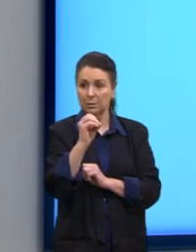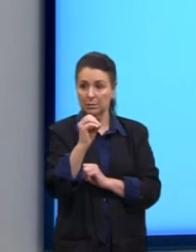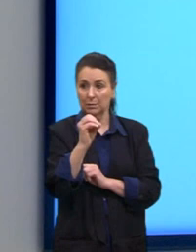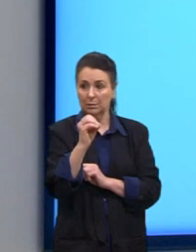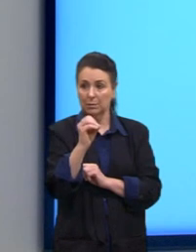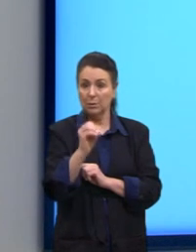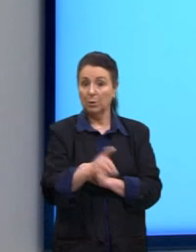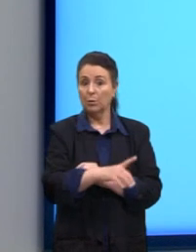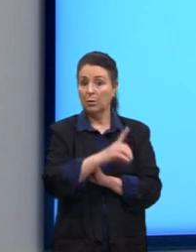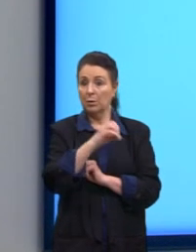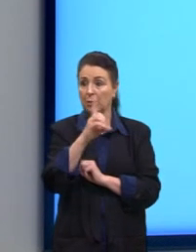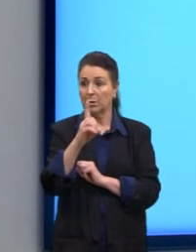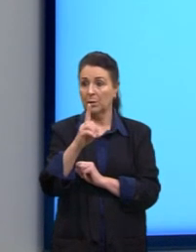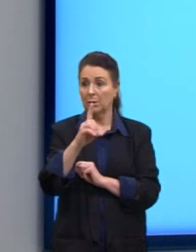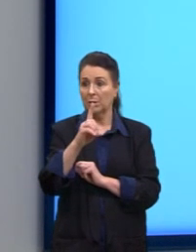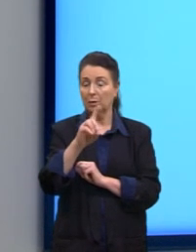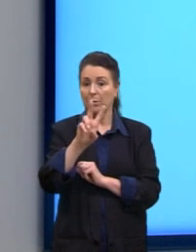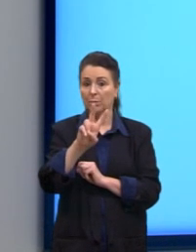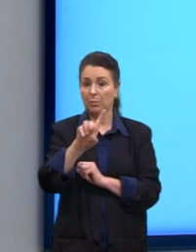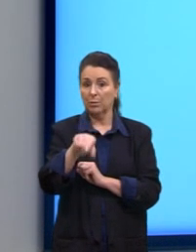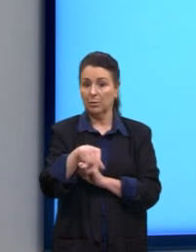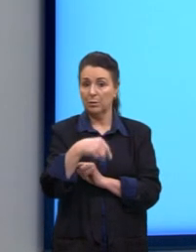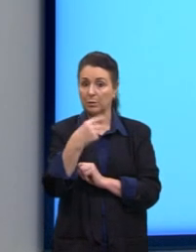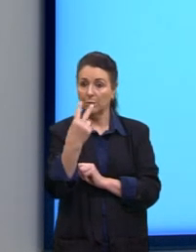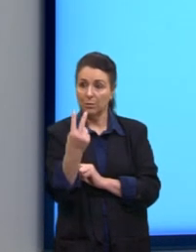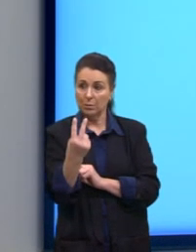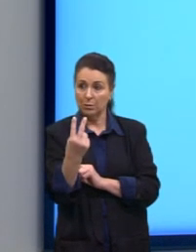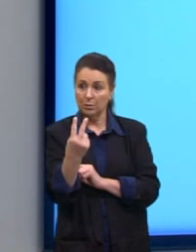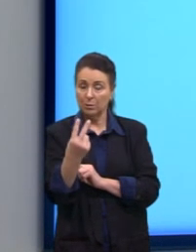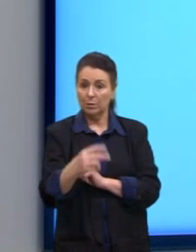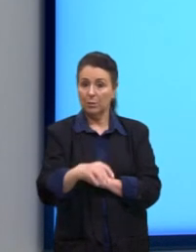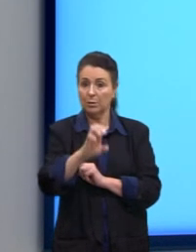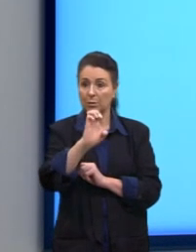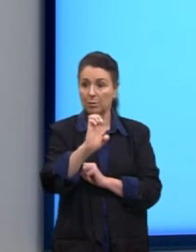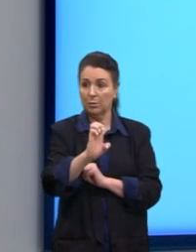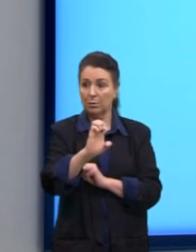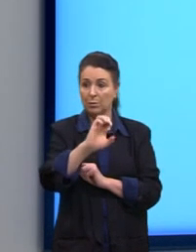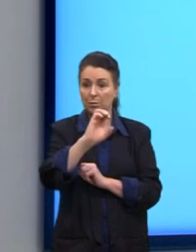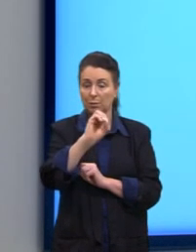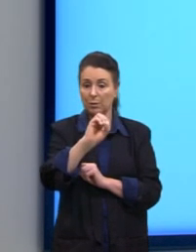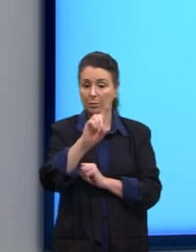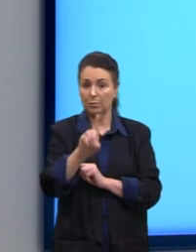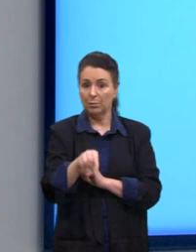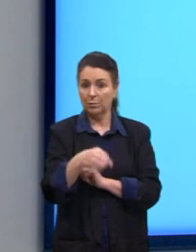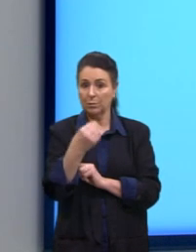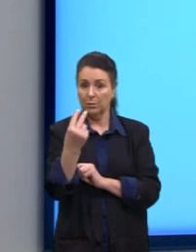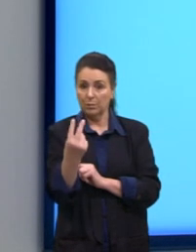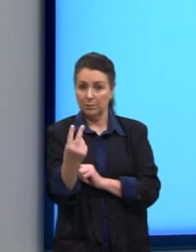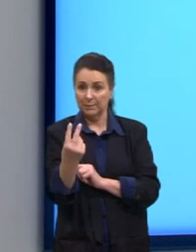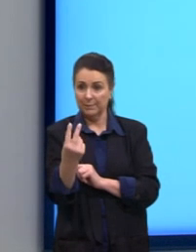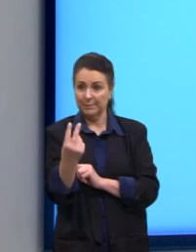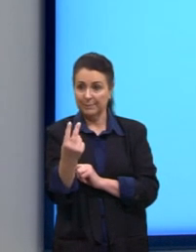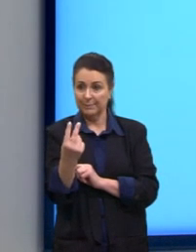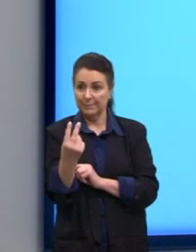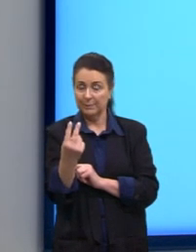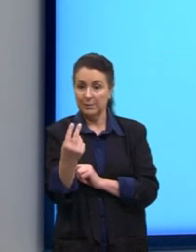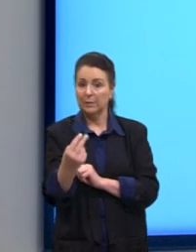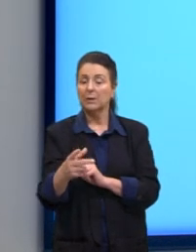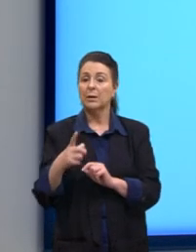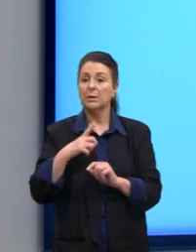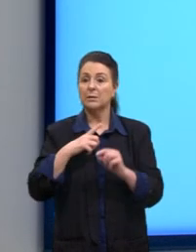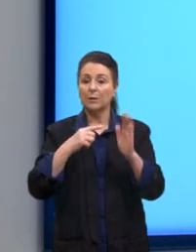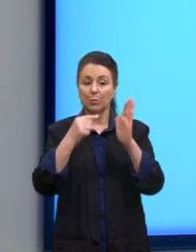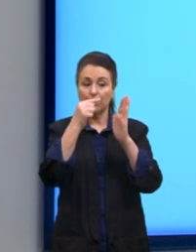O ponto D, o par 2 e 2. E o ponto E, o par 0 e 2. Esses são os